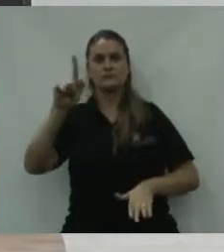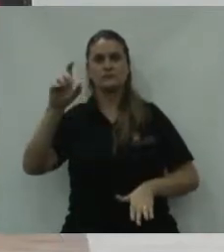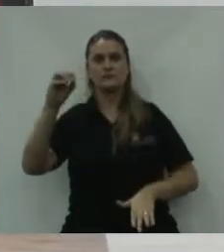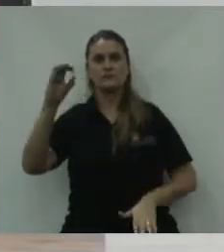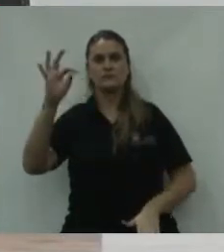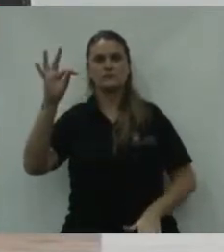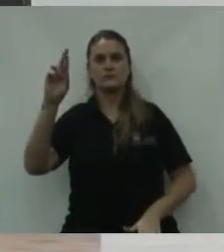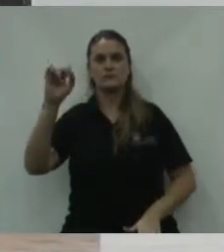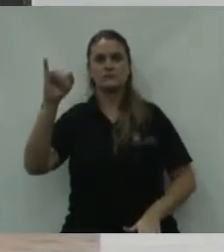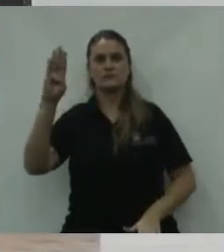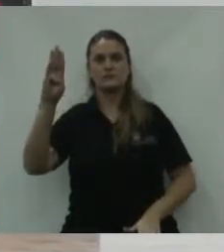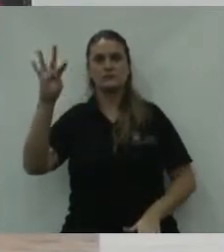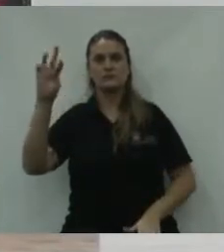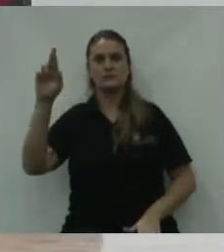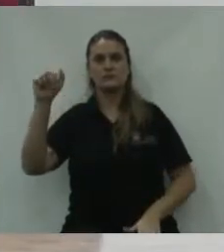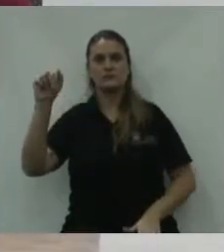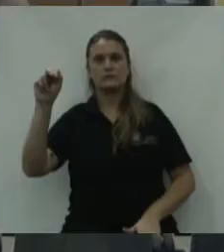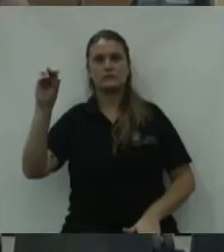Tributário Municipal.